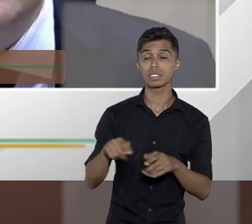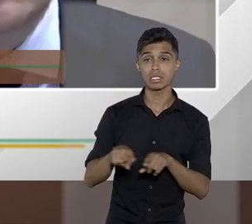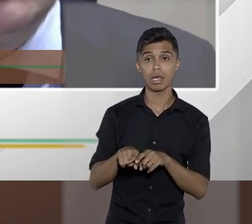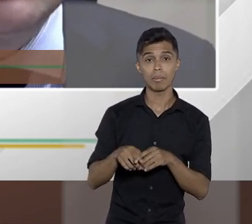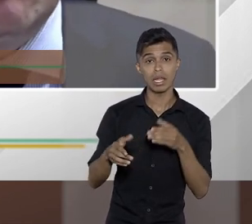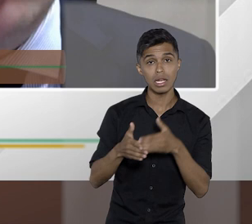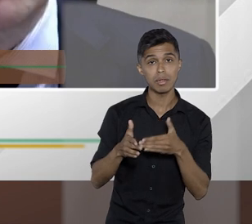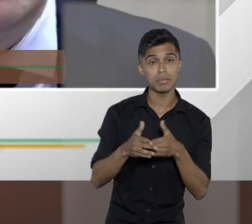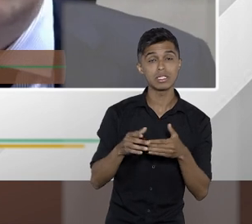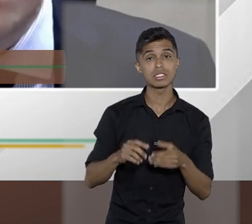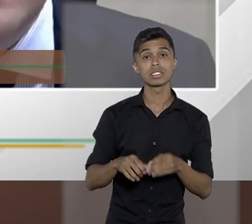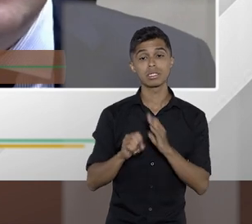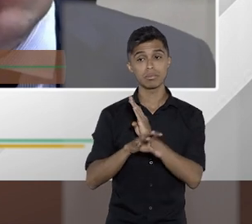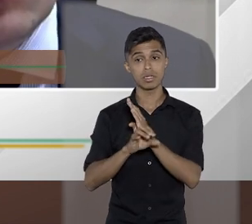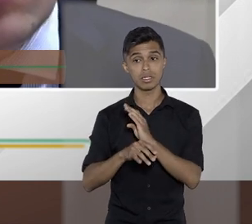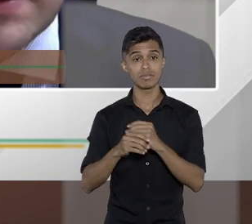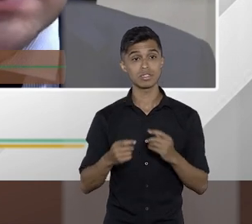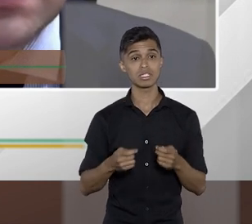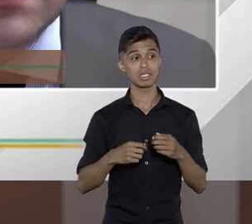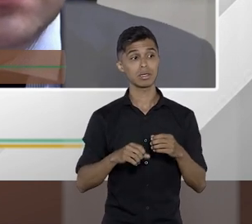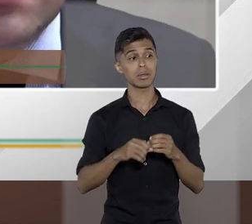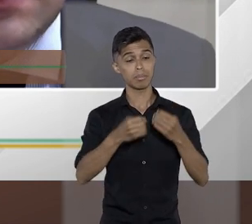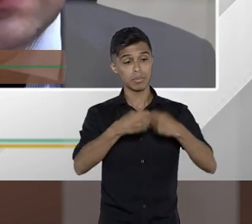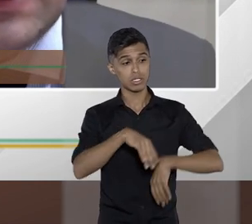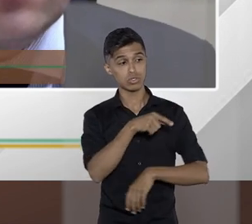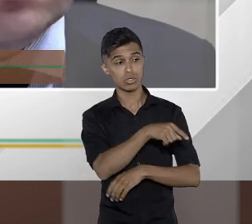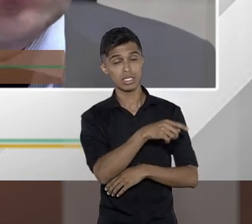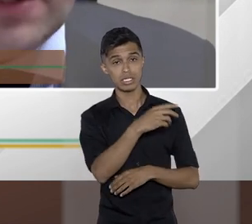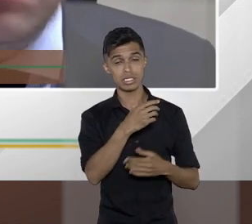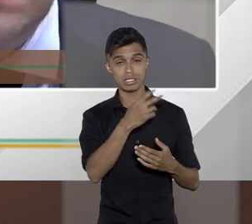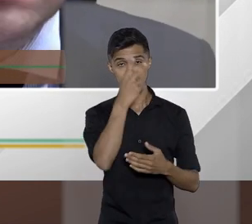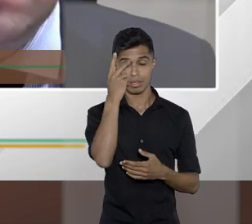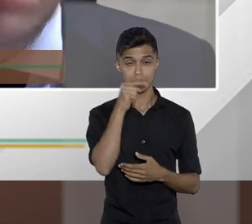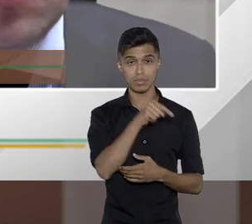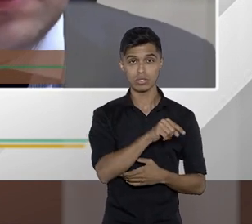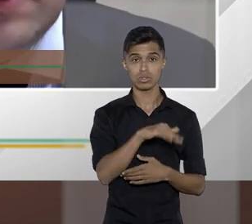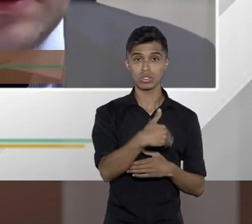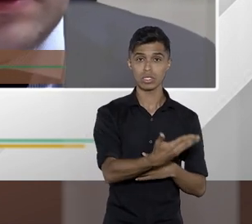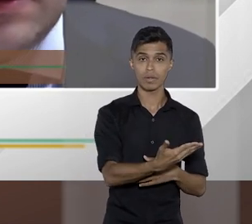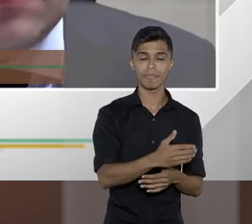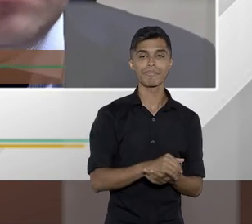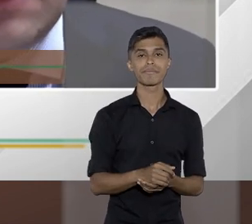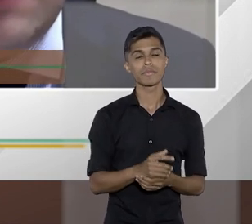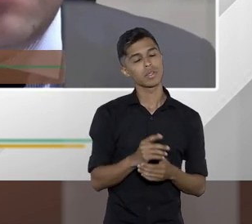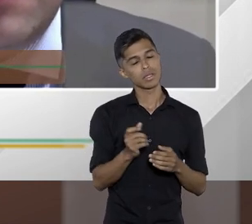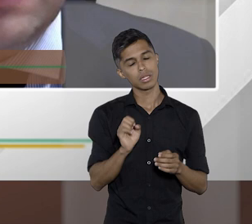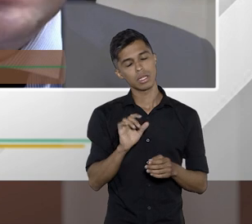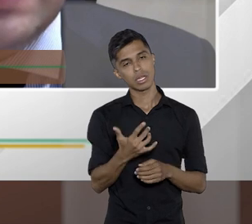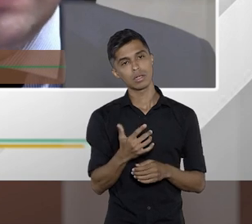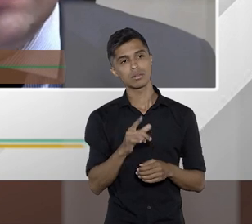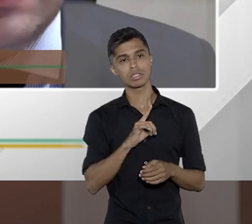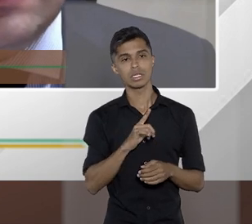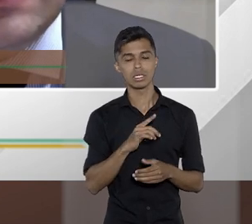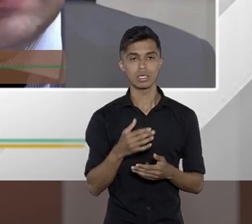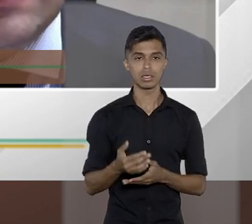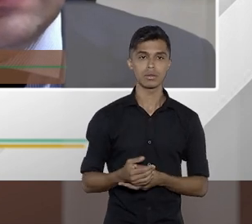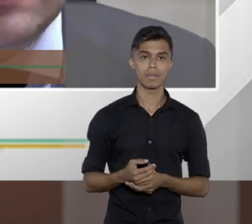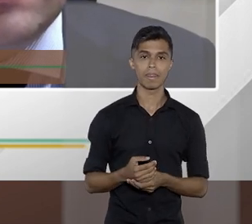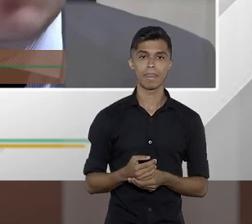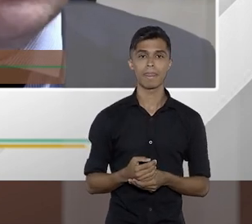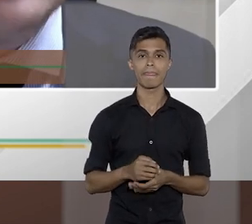conceder incentivos que possam comprometer a concorrência. Claro que gera um princípio, uma série